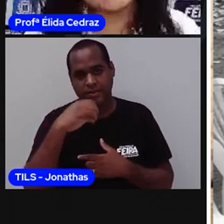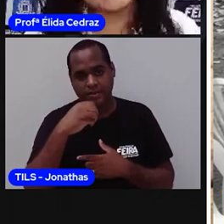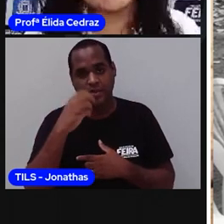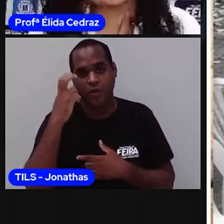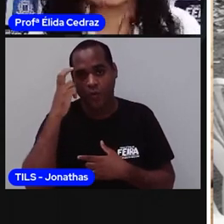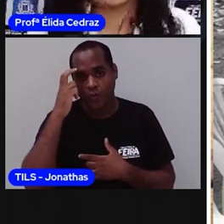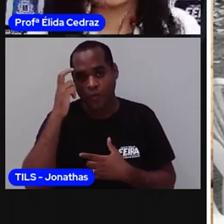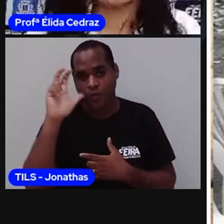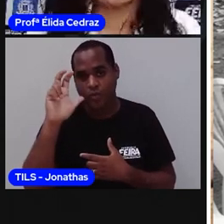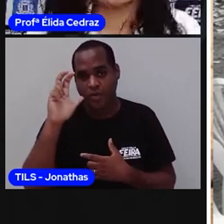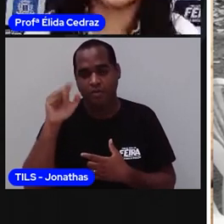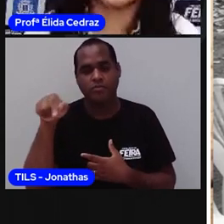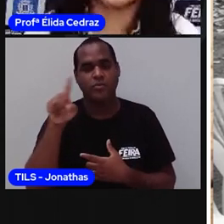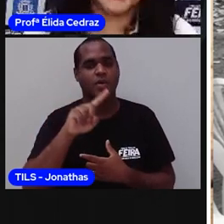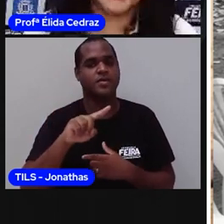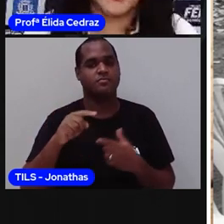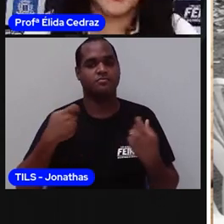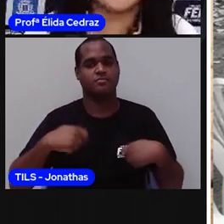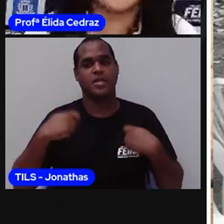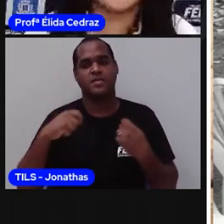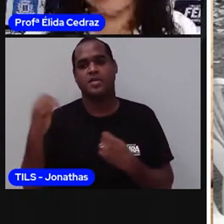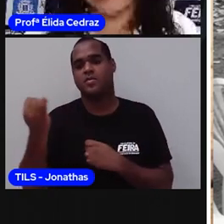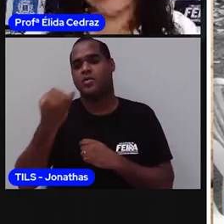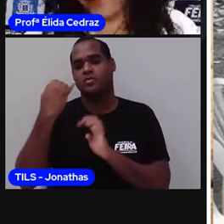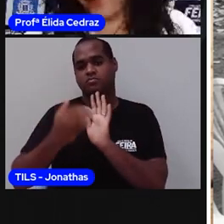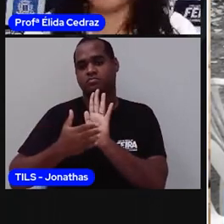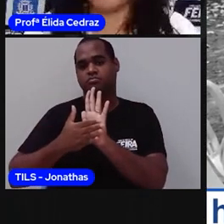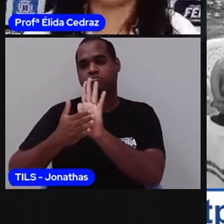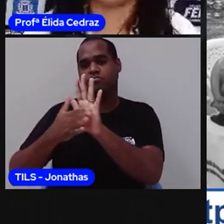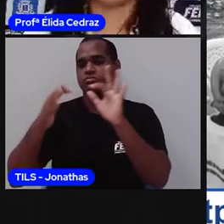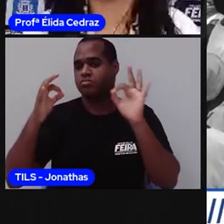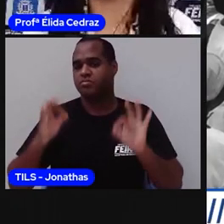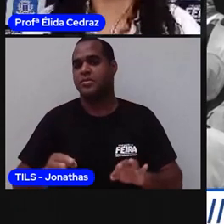a gente precisa prestigiar e defender.